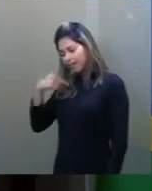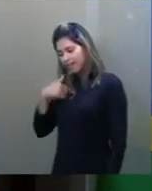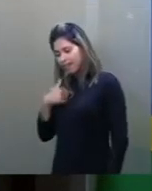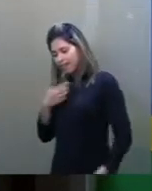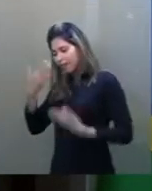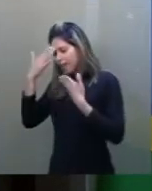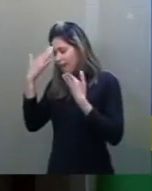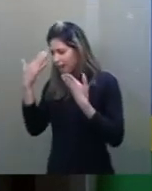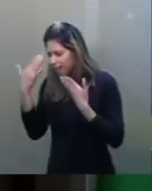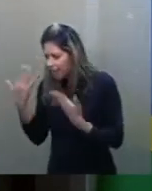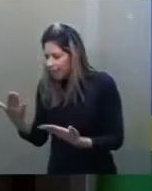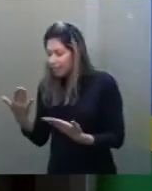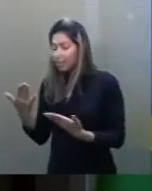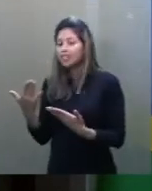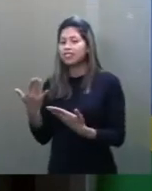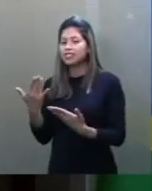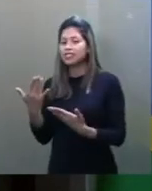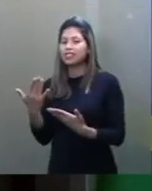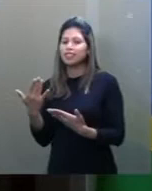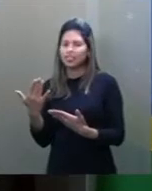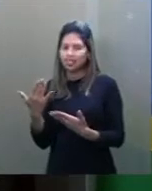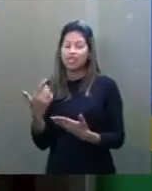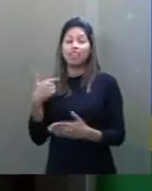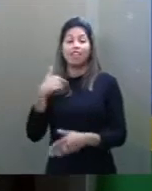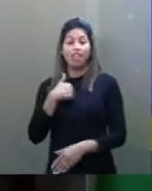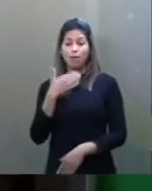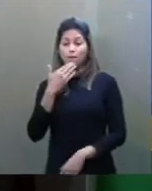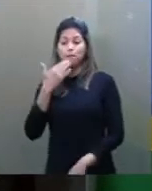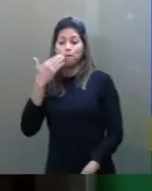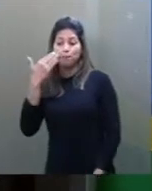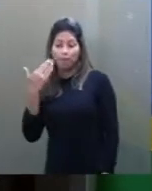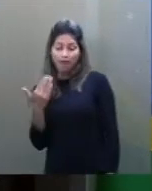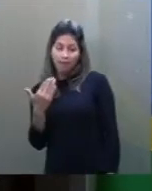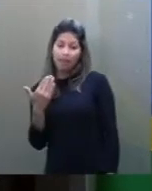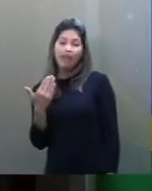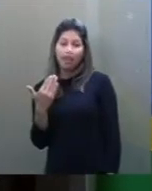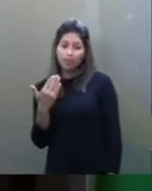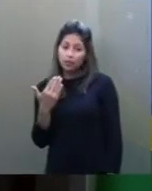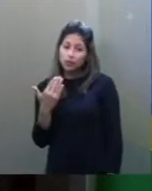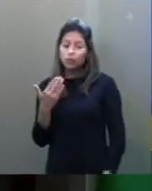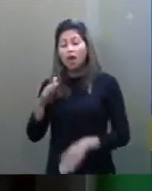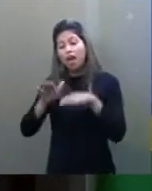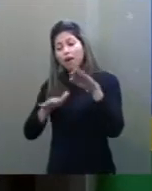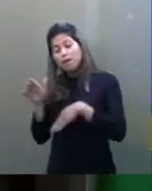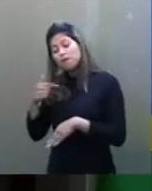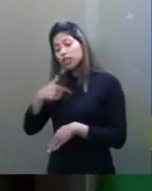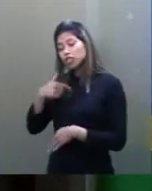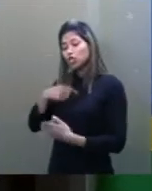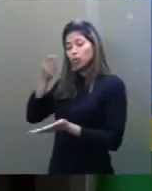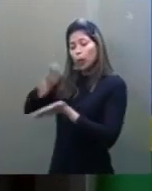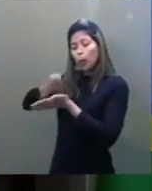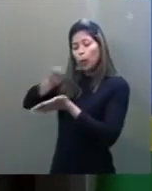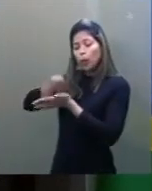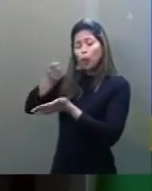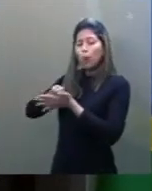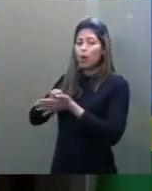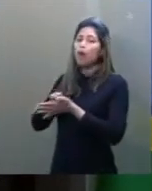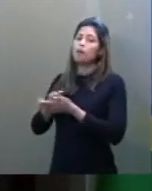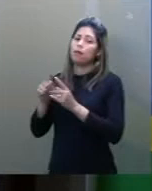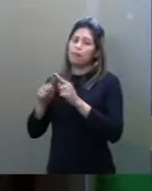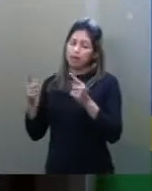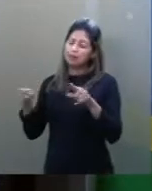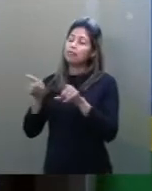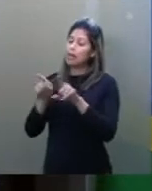excelência. Quando eu peço, quando eu cobro muitas vezes, mas a gente tem também que saber